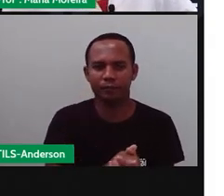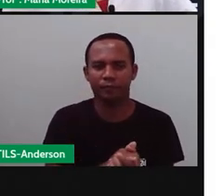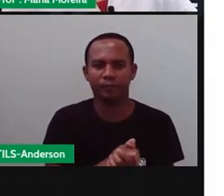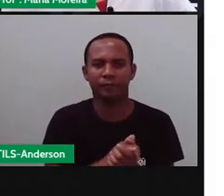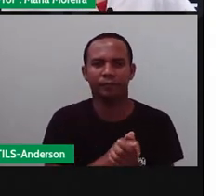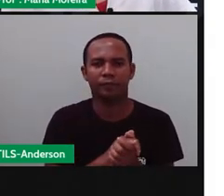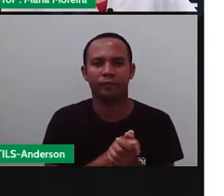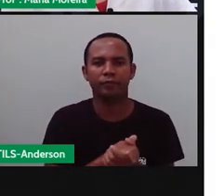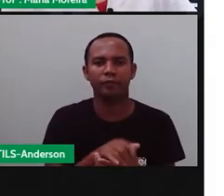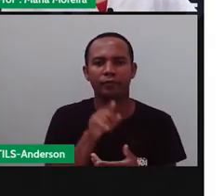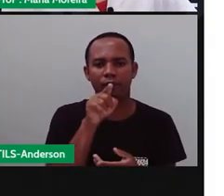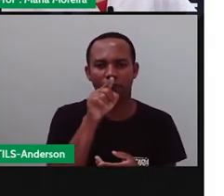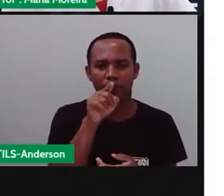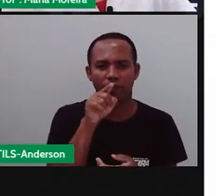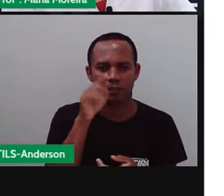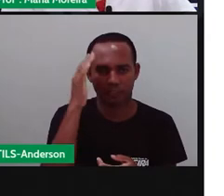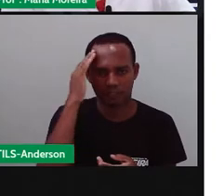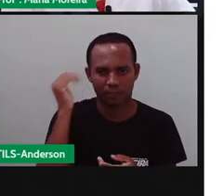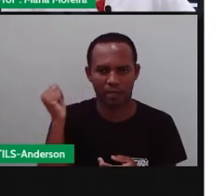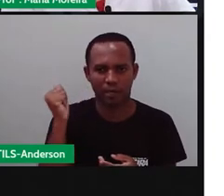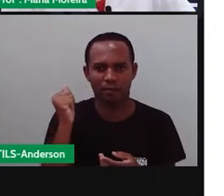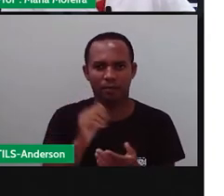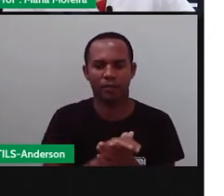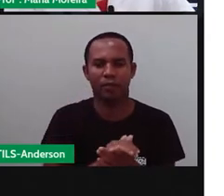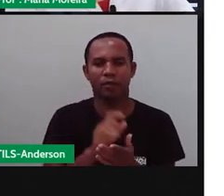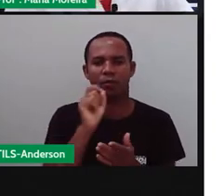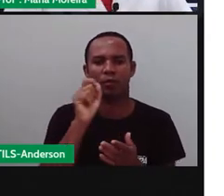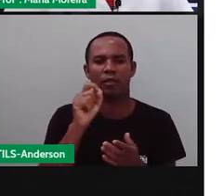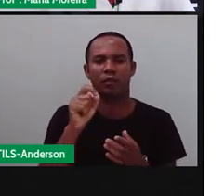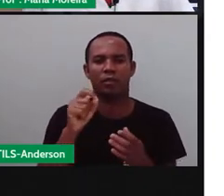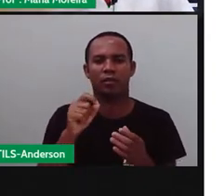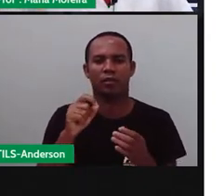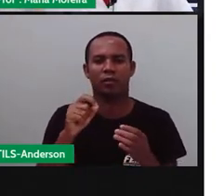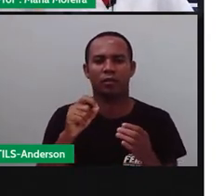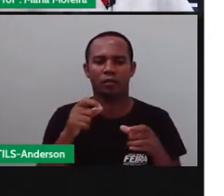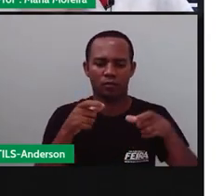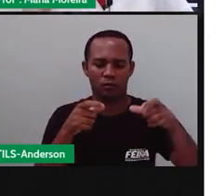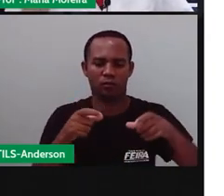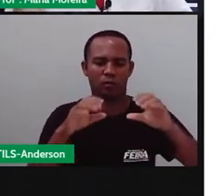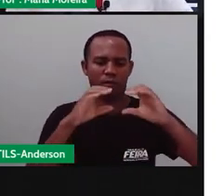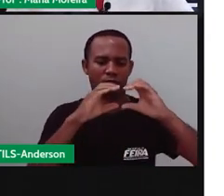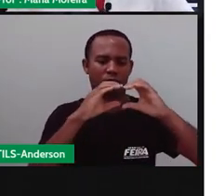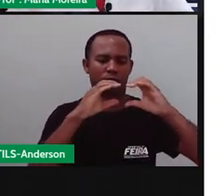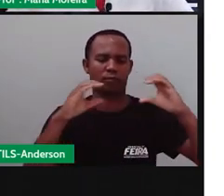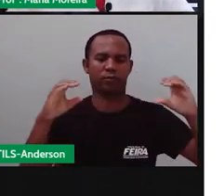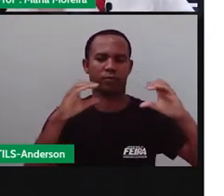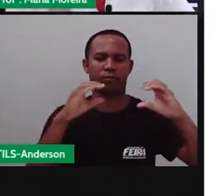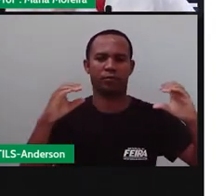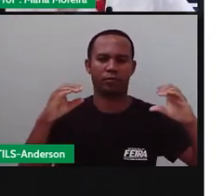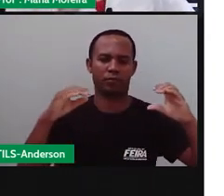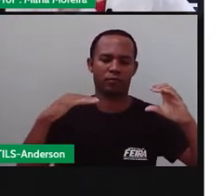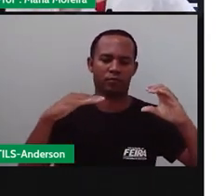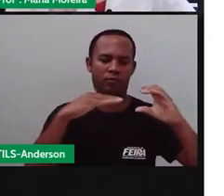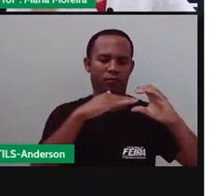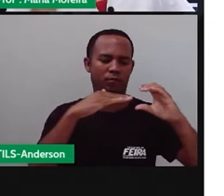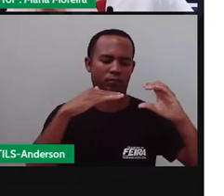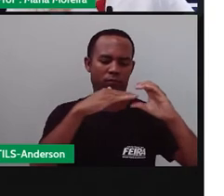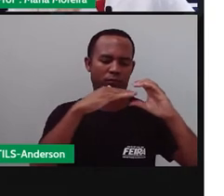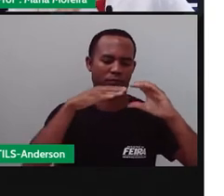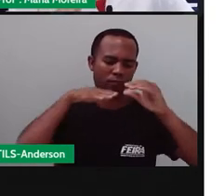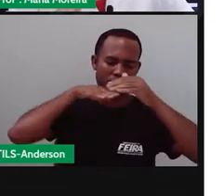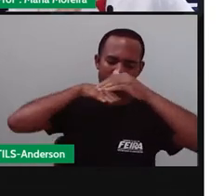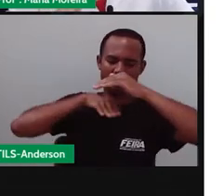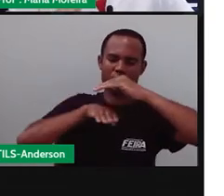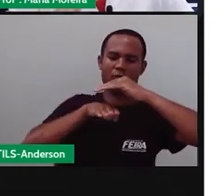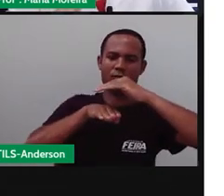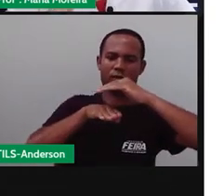Bom, você sabe o que é uma sacada? Porque ele fala, olha, O cravo brigou com a rosa debaixo de